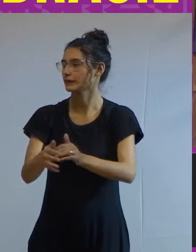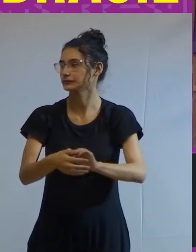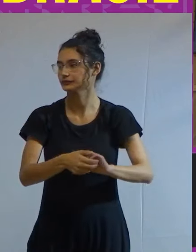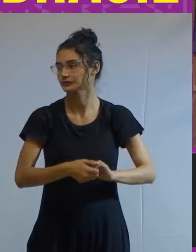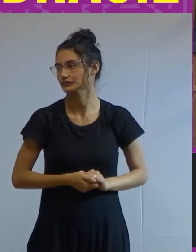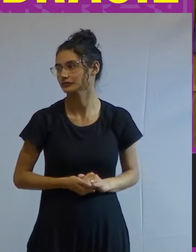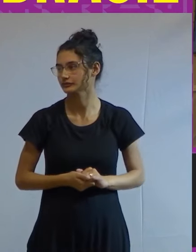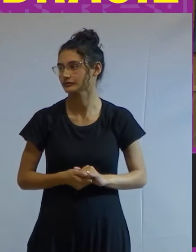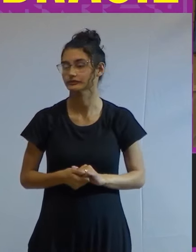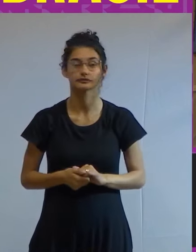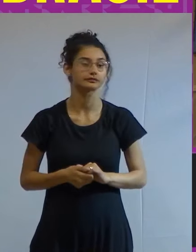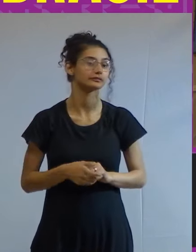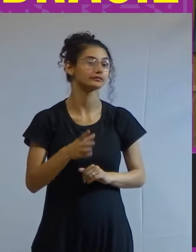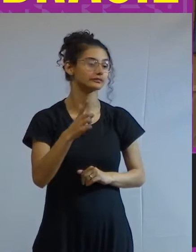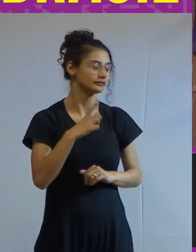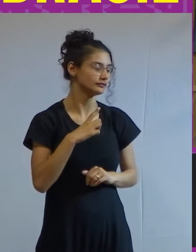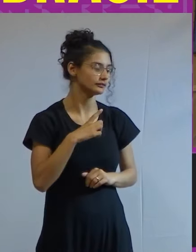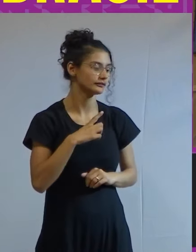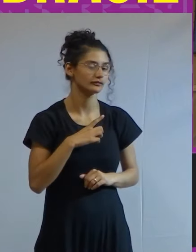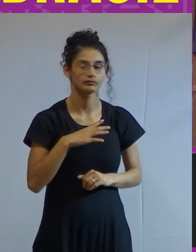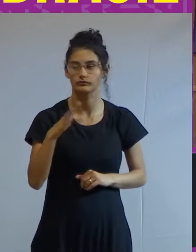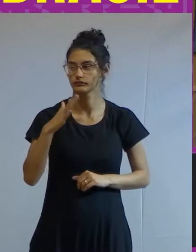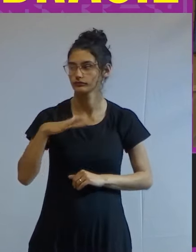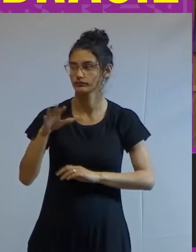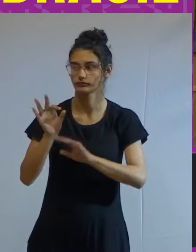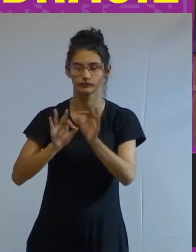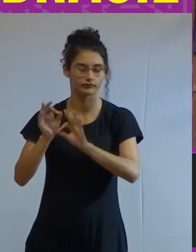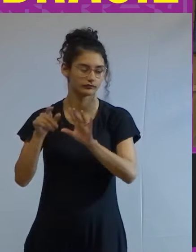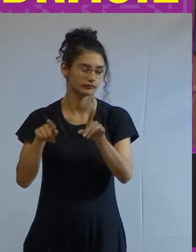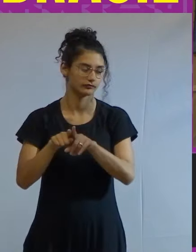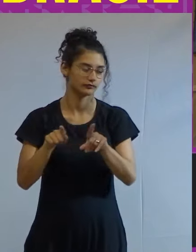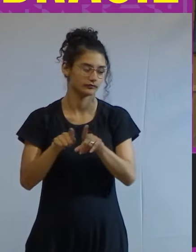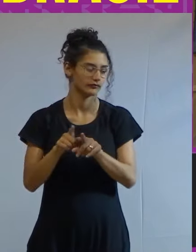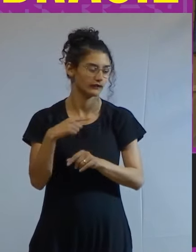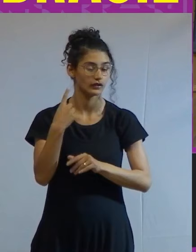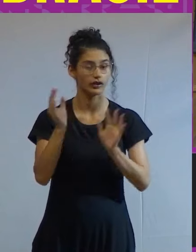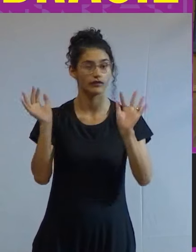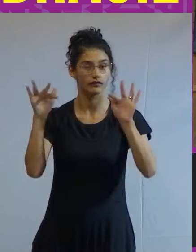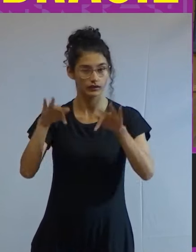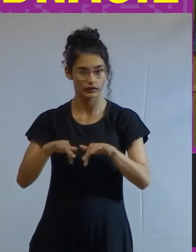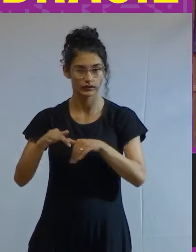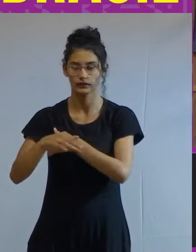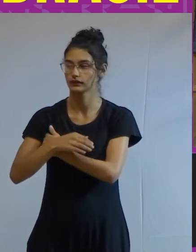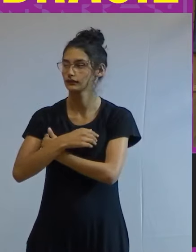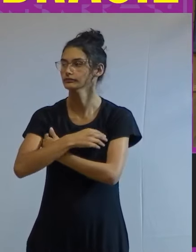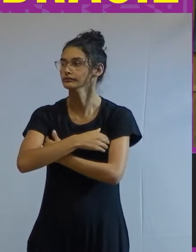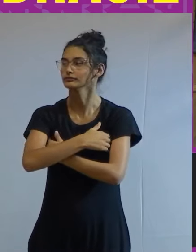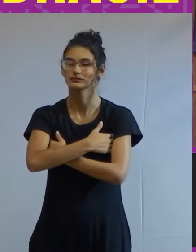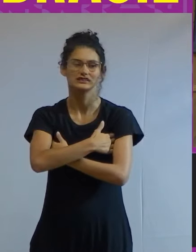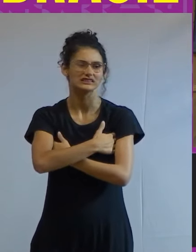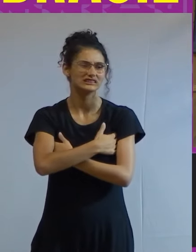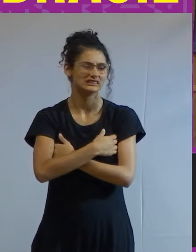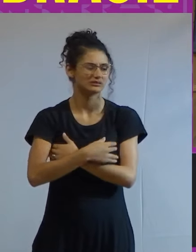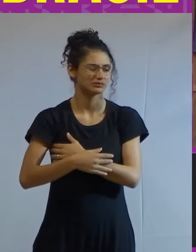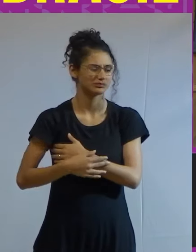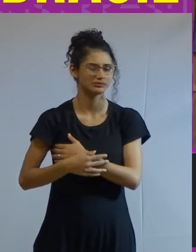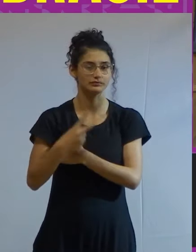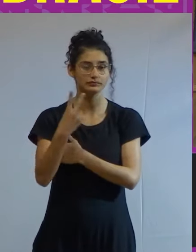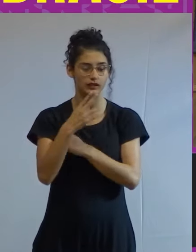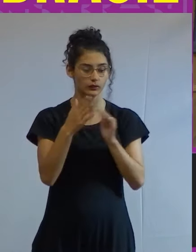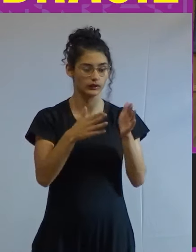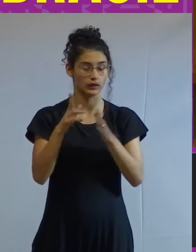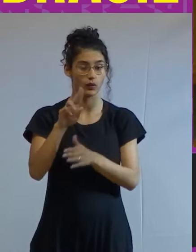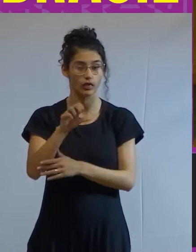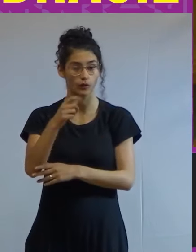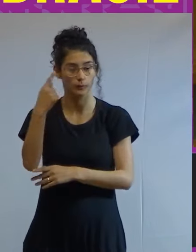bom e como parte da comissão organizadora a gente encerra essa segunda edição do